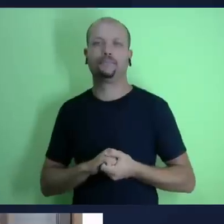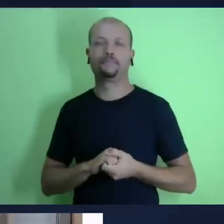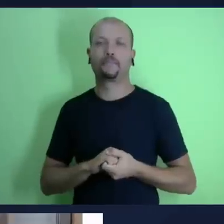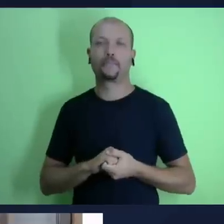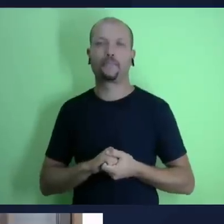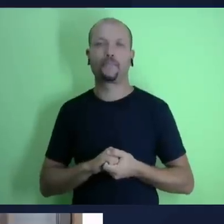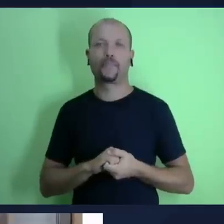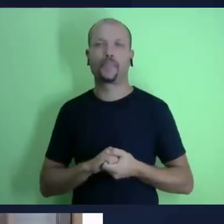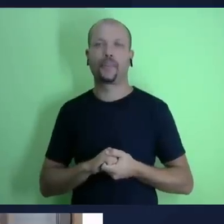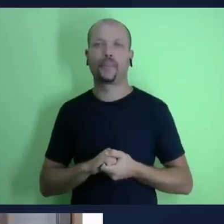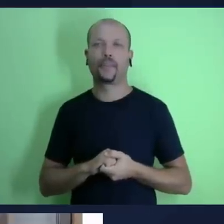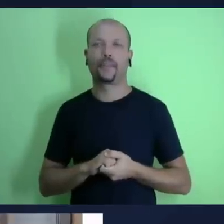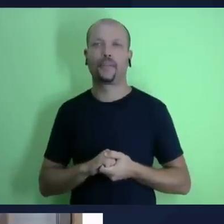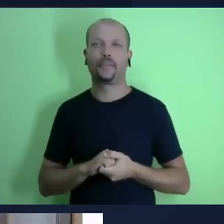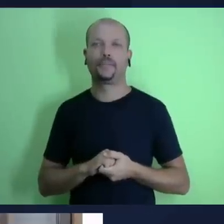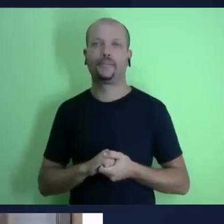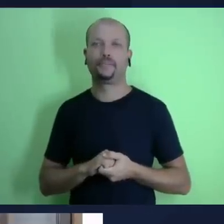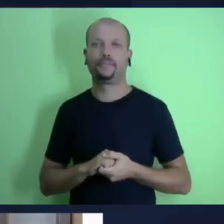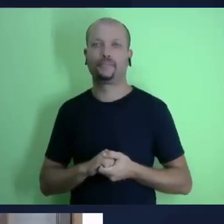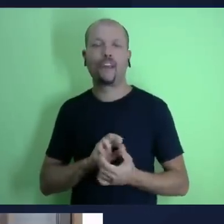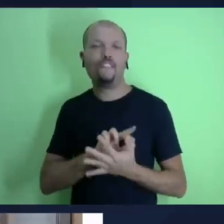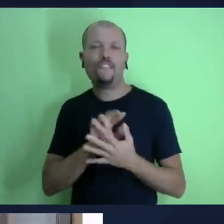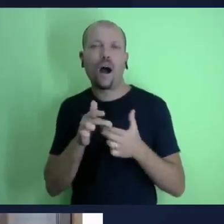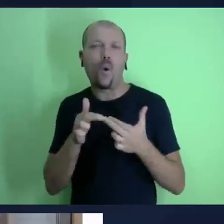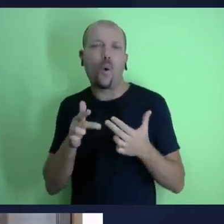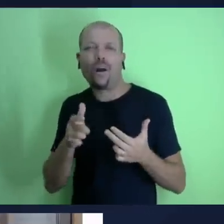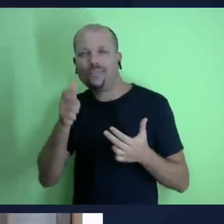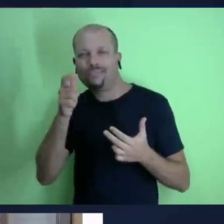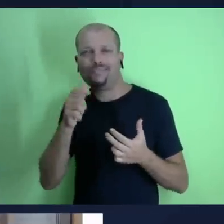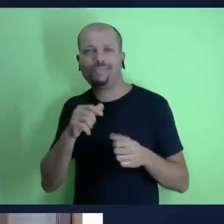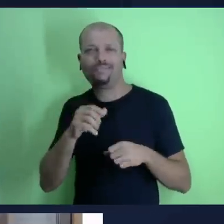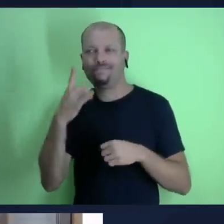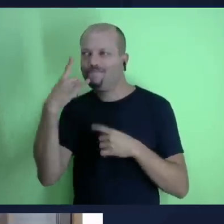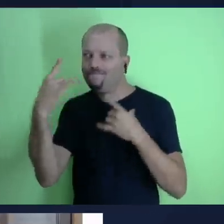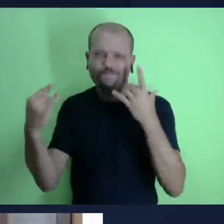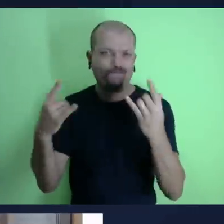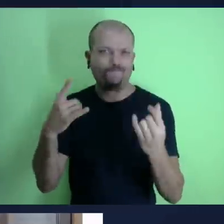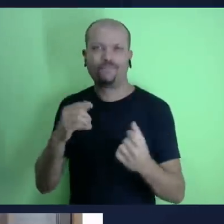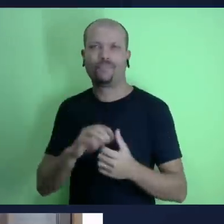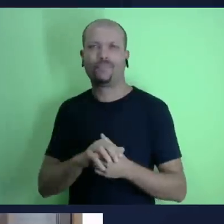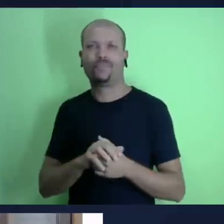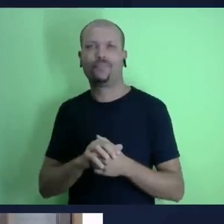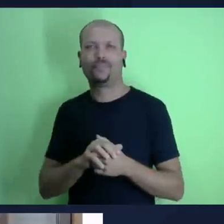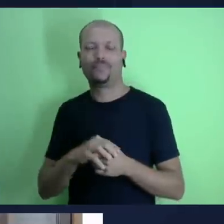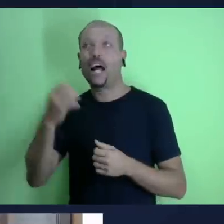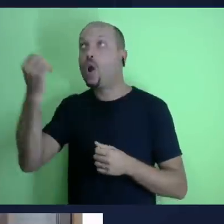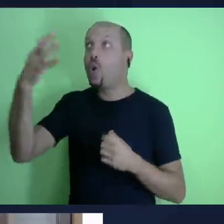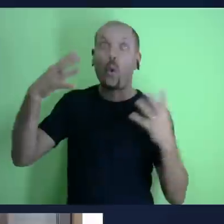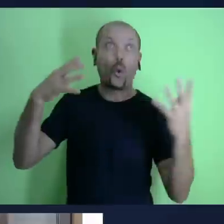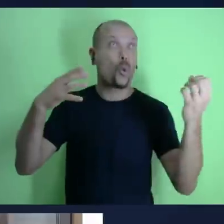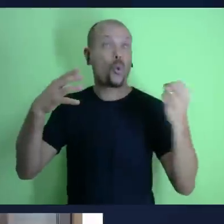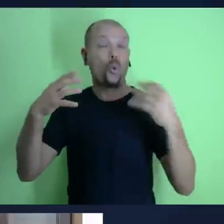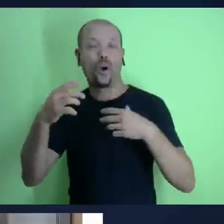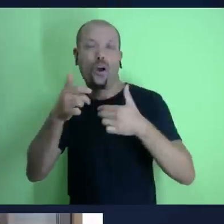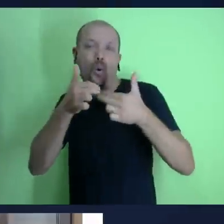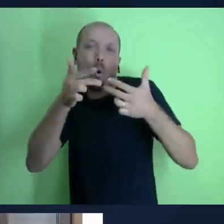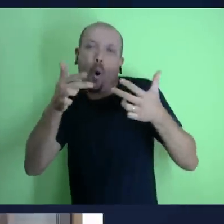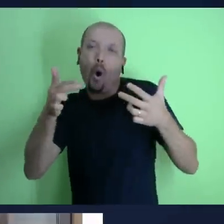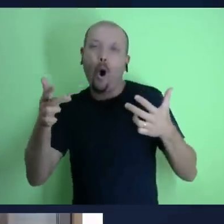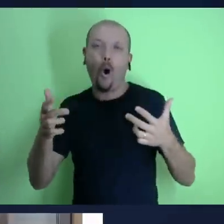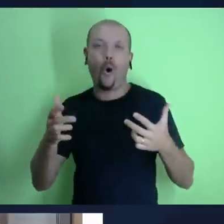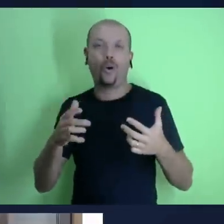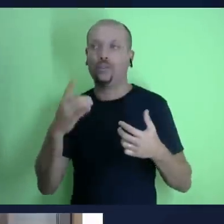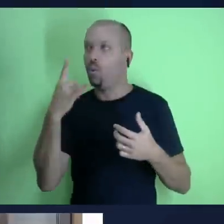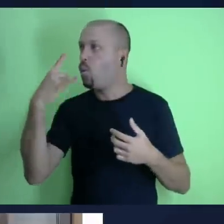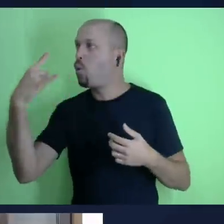e às vezes até as coisas boas elas tiram de nós o gosto de a gente estar na presença de